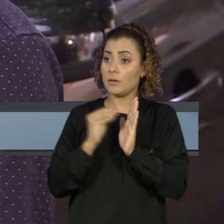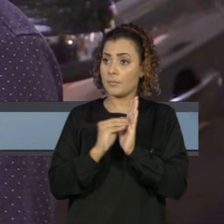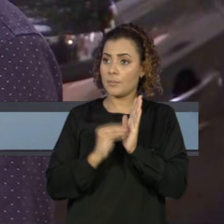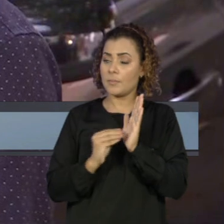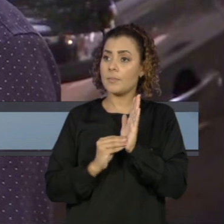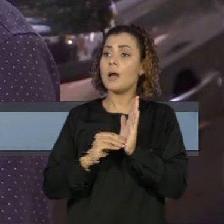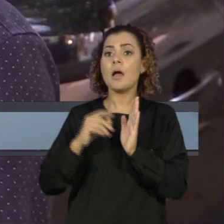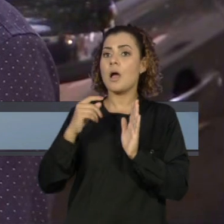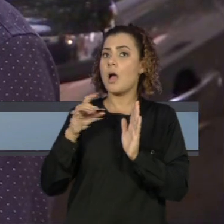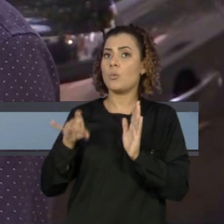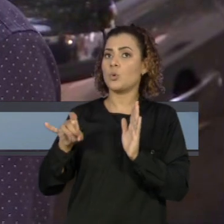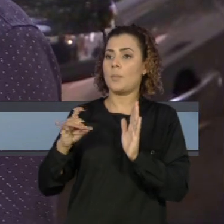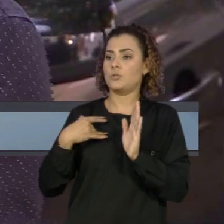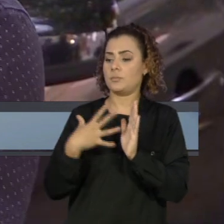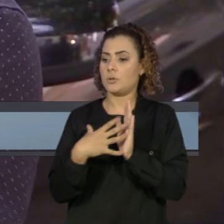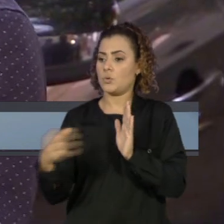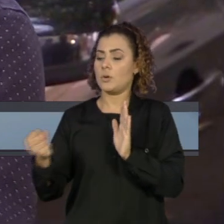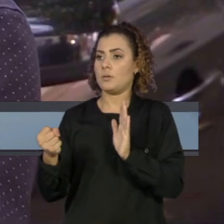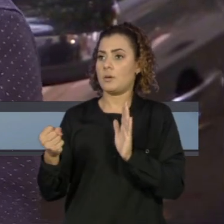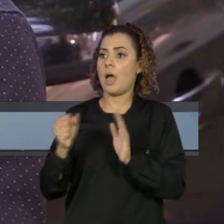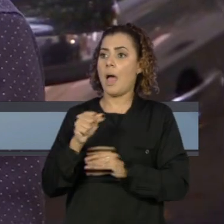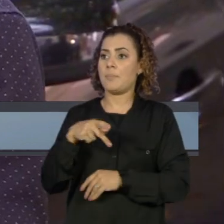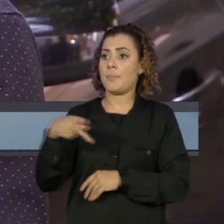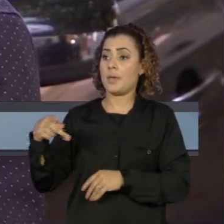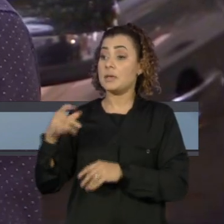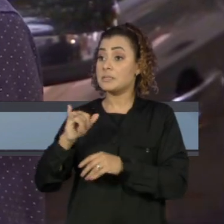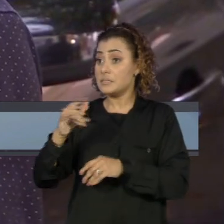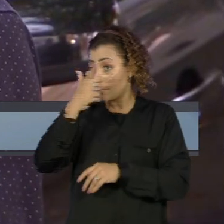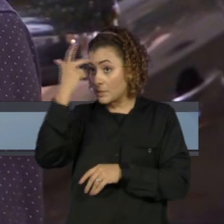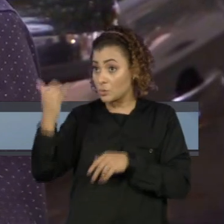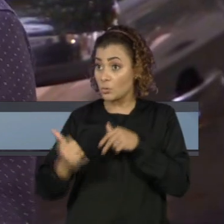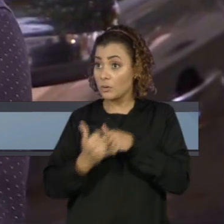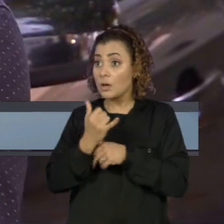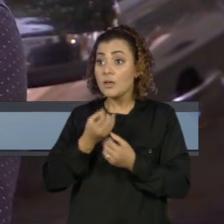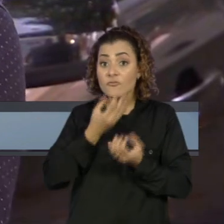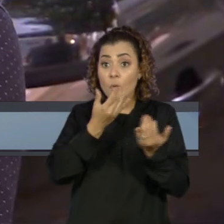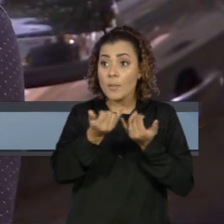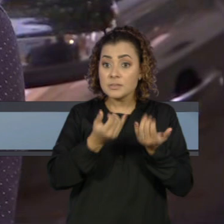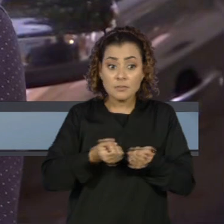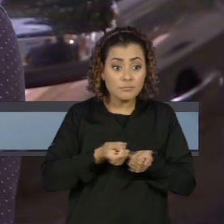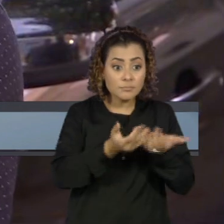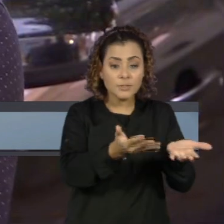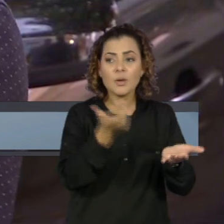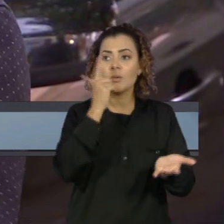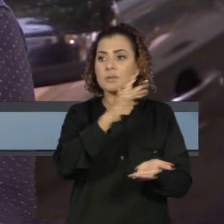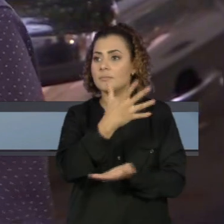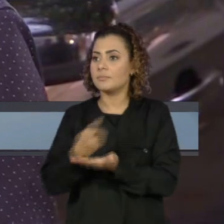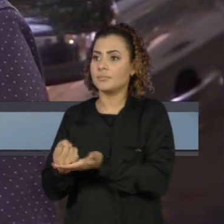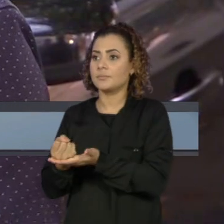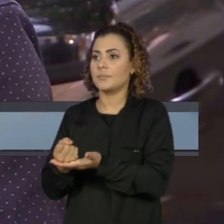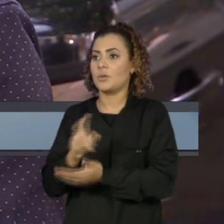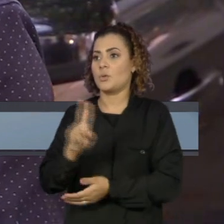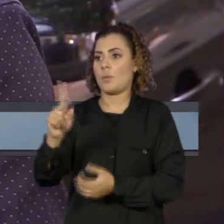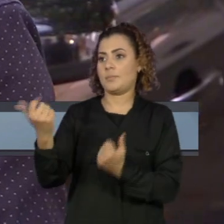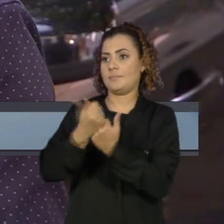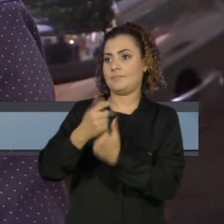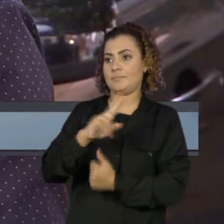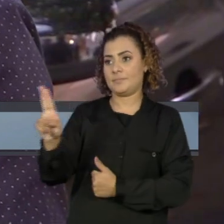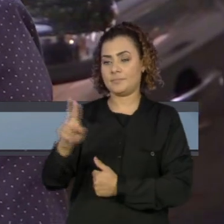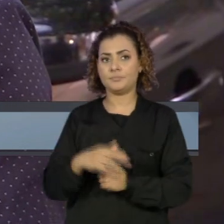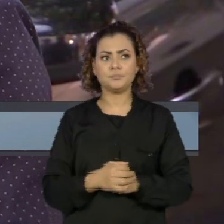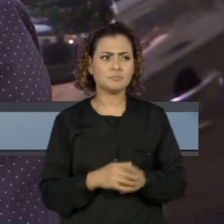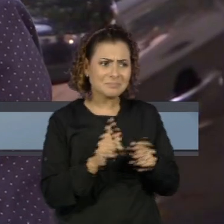lido automaticamente pelo aplicativo. Quando a vítima passa essa informação para o criminoso, ele consegue instalar o WhatsApp em seu nome. É